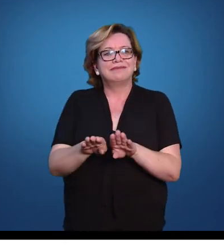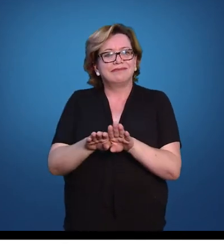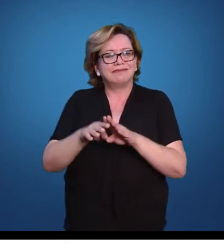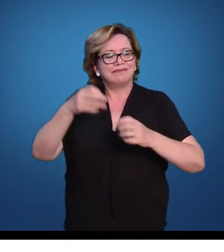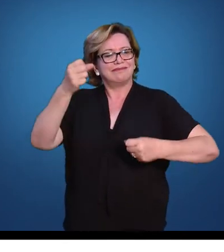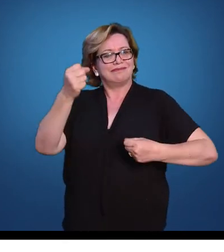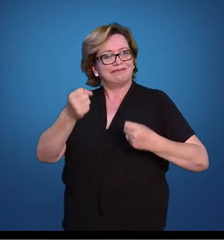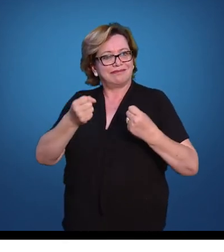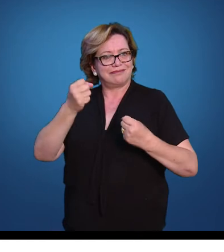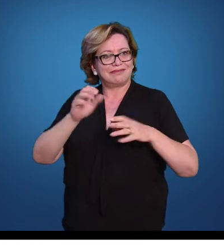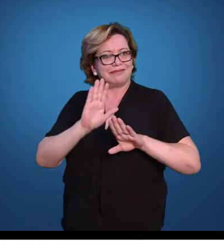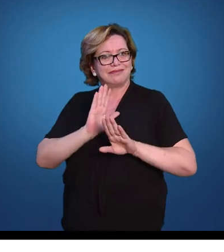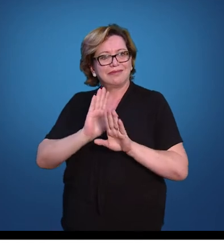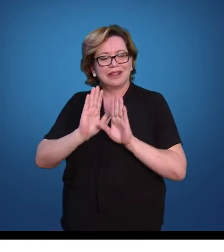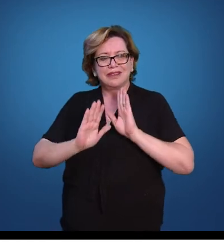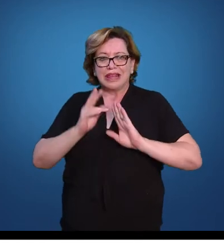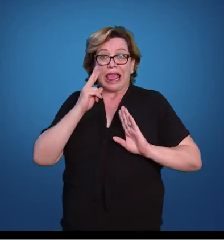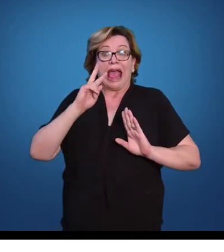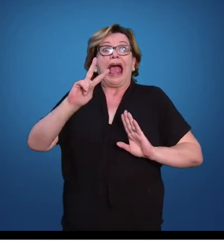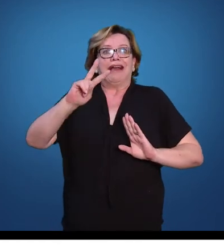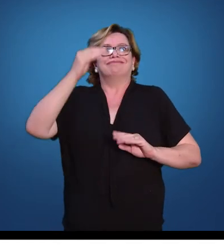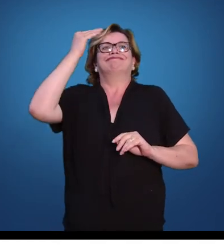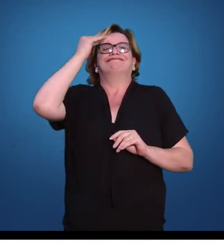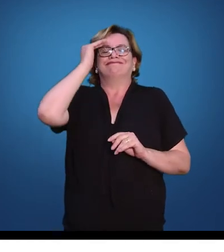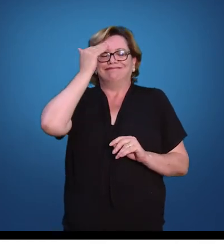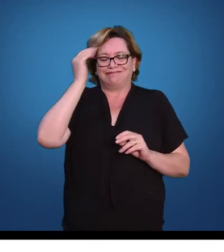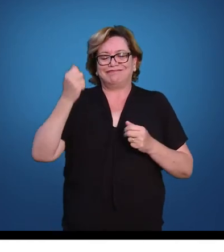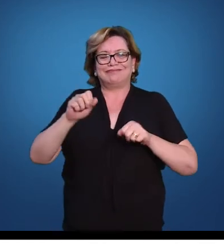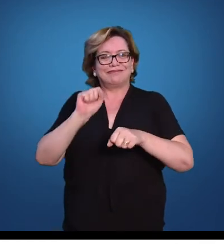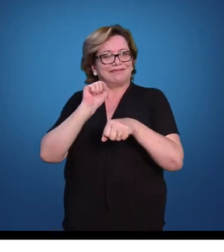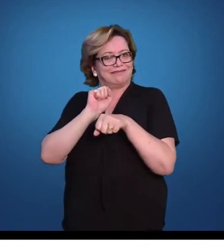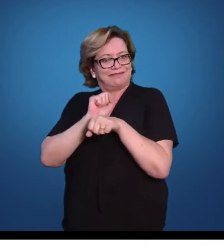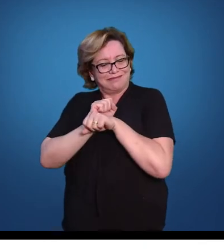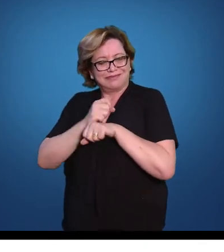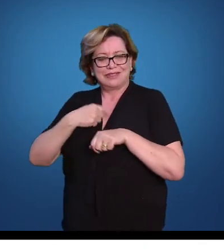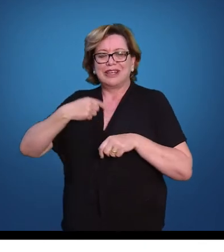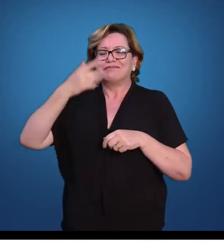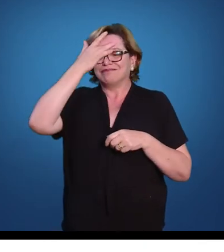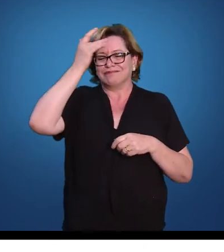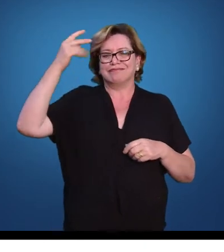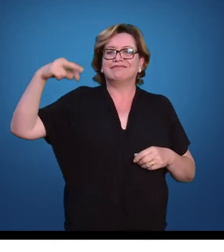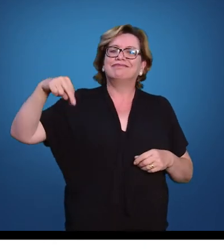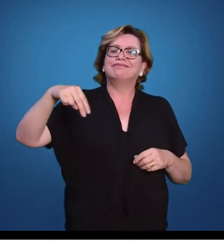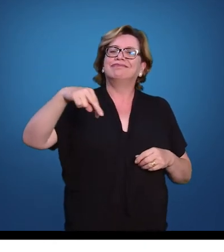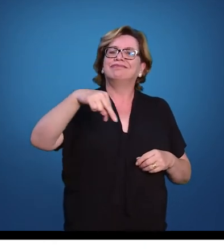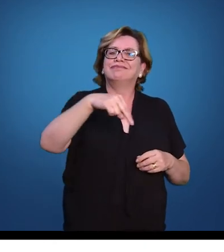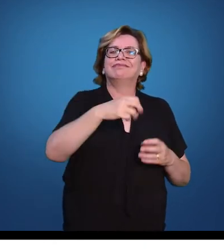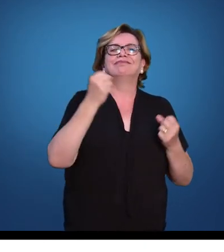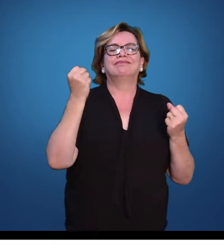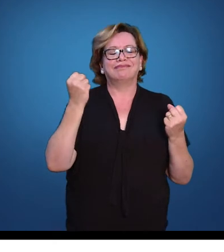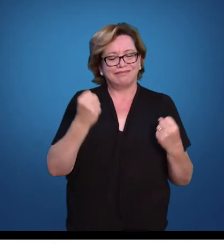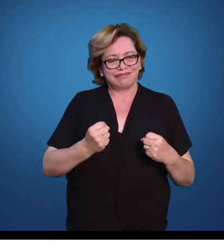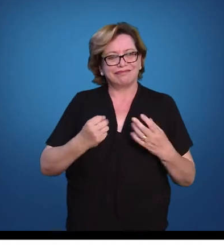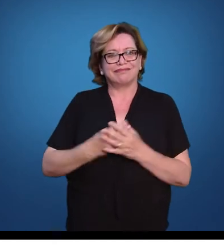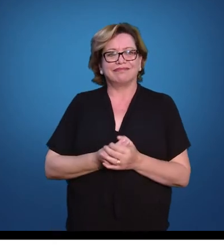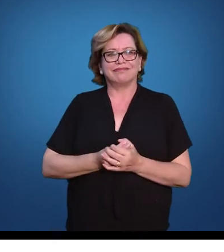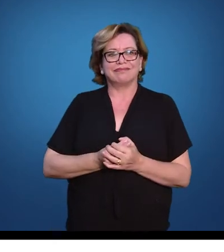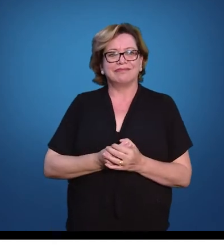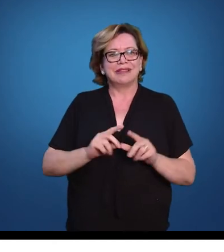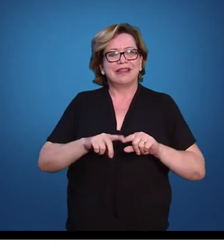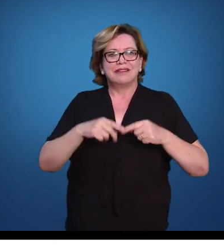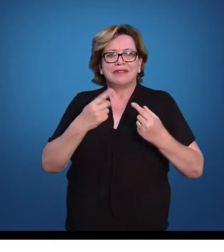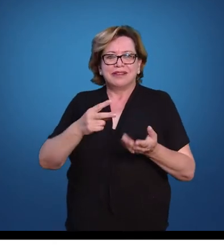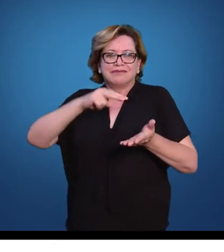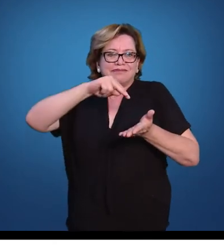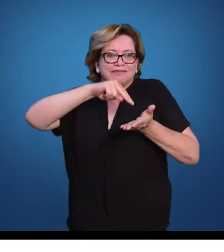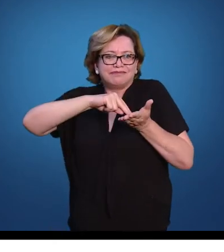os carros, por sua vez, também leem e entendem que devem parar para que eu, o pedestre, possa caminhar. Ora, os processos